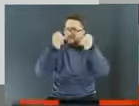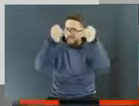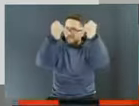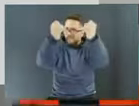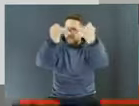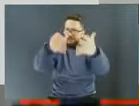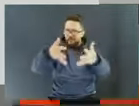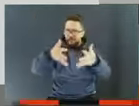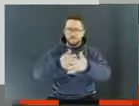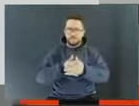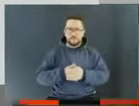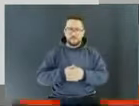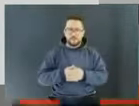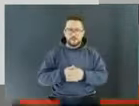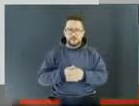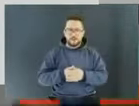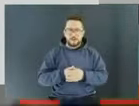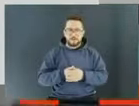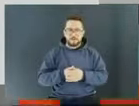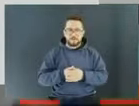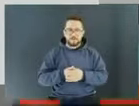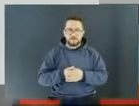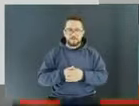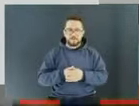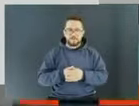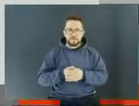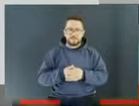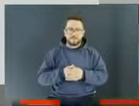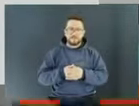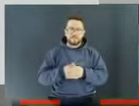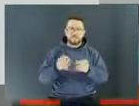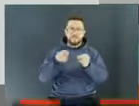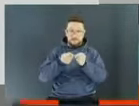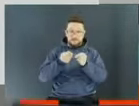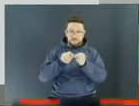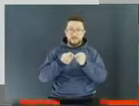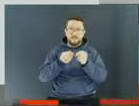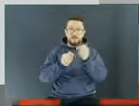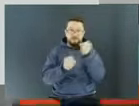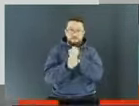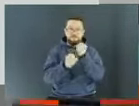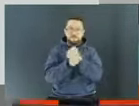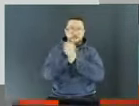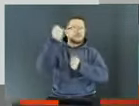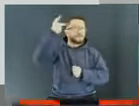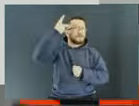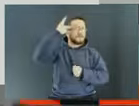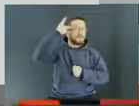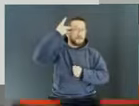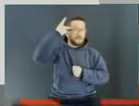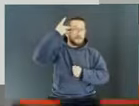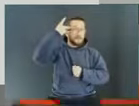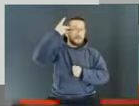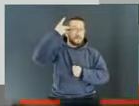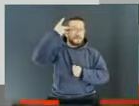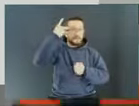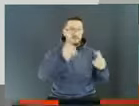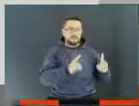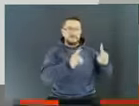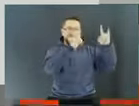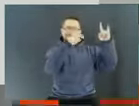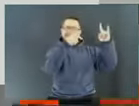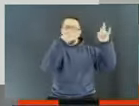exemplificar, uma unidade de self-storage que foi feita em São Paulo, onde um prédio abandonado, que foi